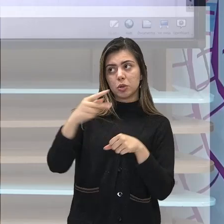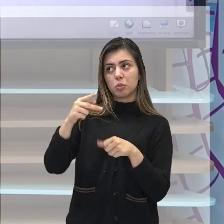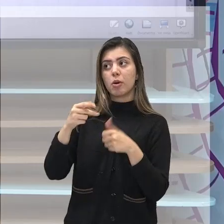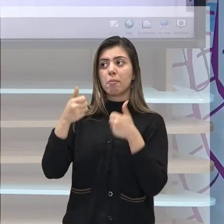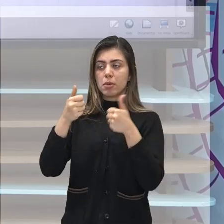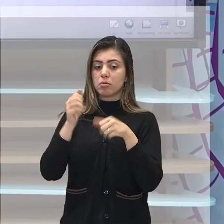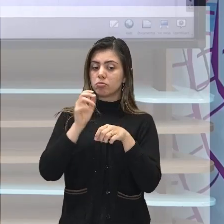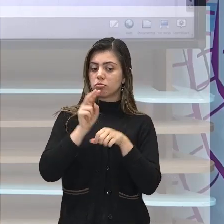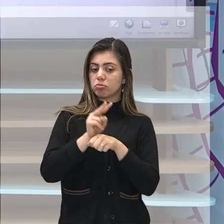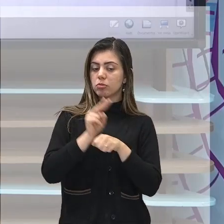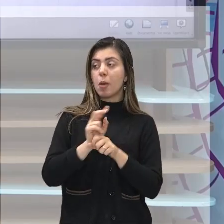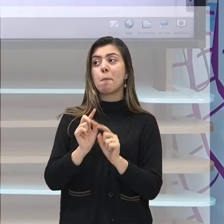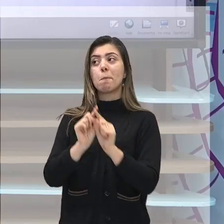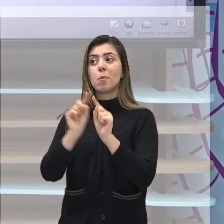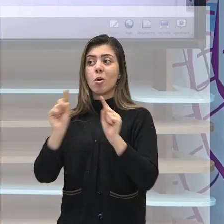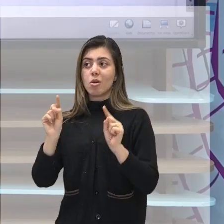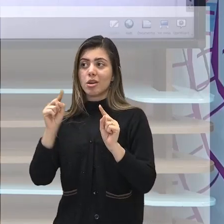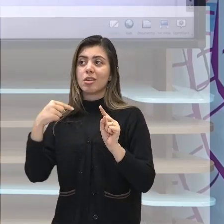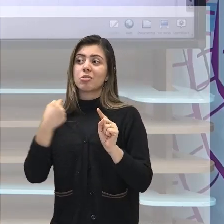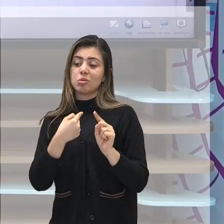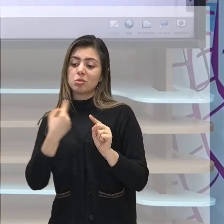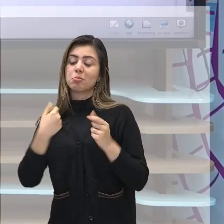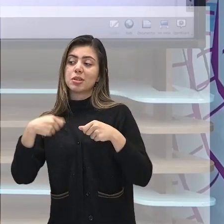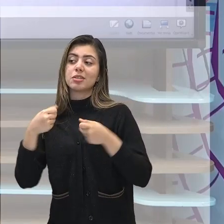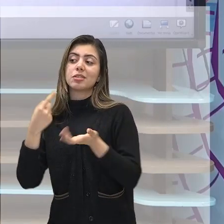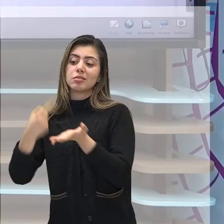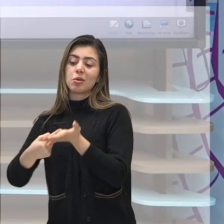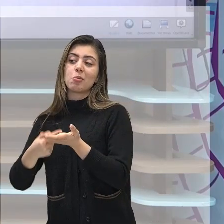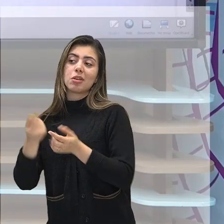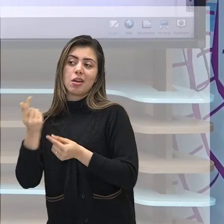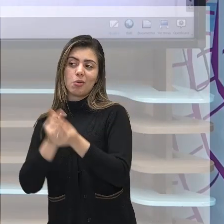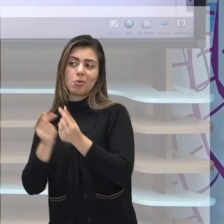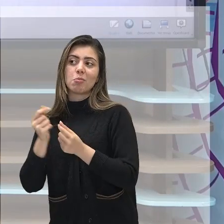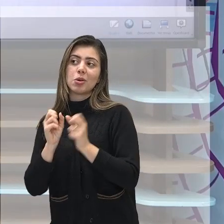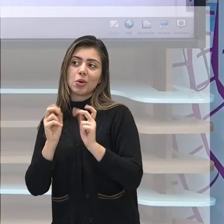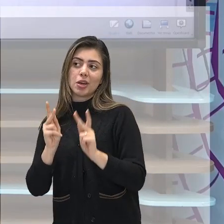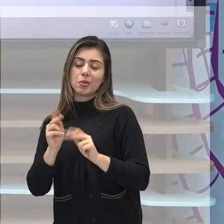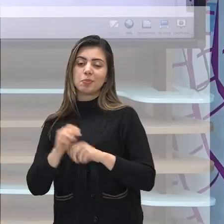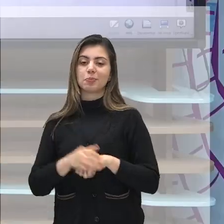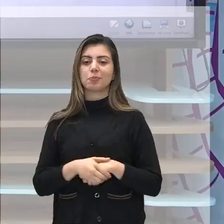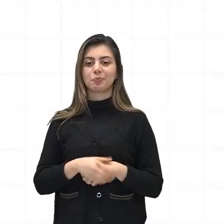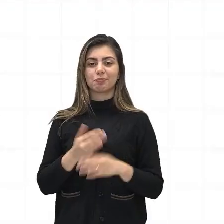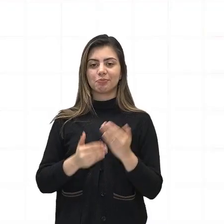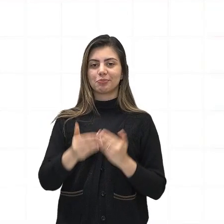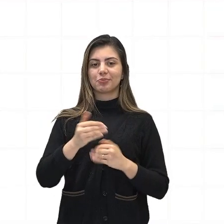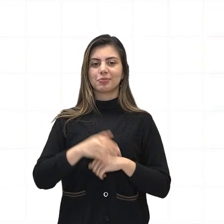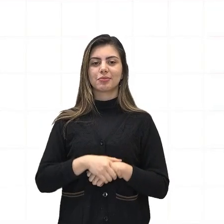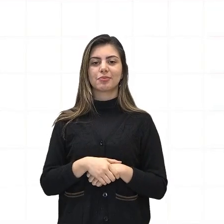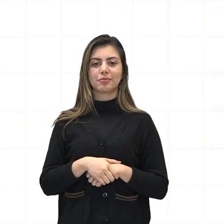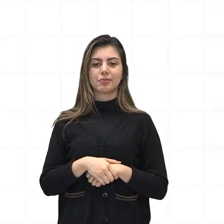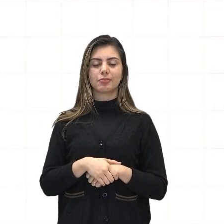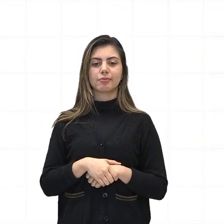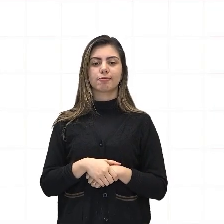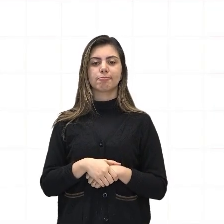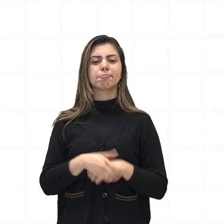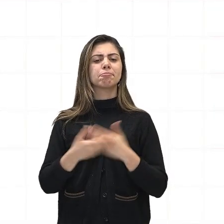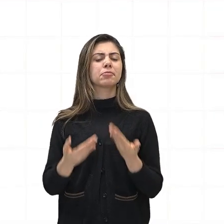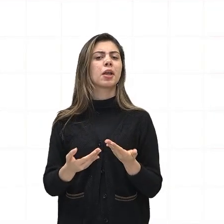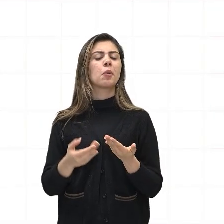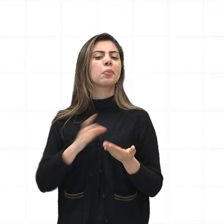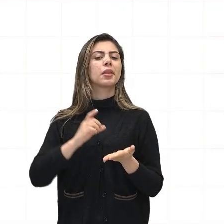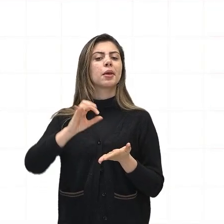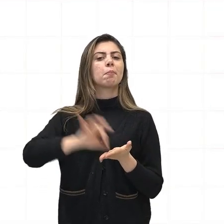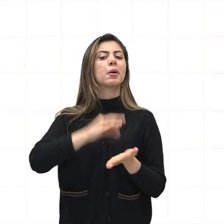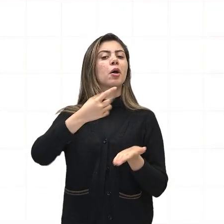Mas, nós temos que armar um tratado econômico aí. Vamos ao texto. E que tratado é